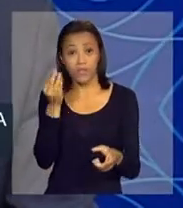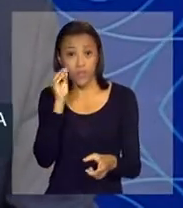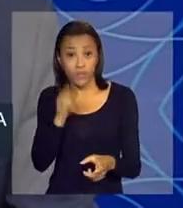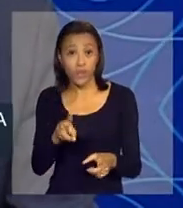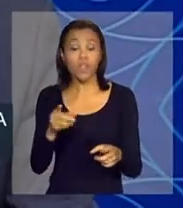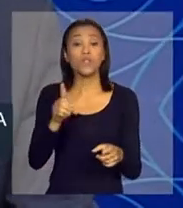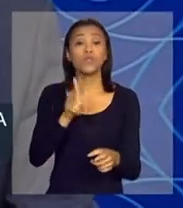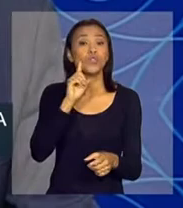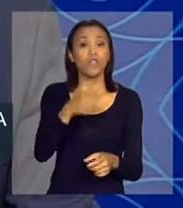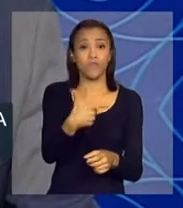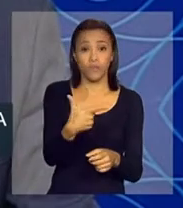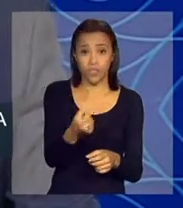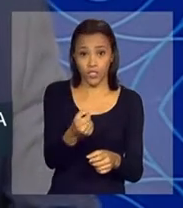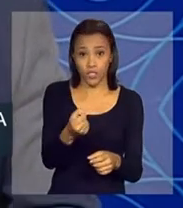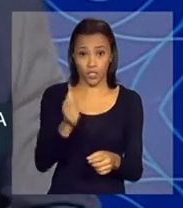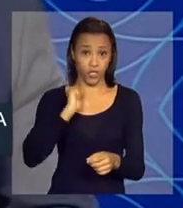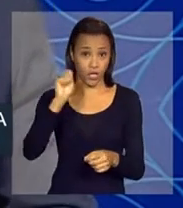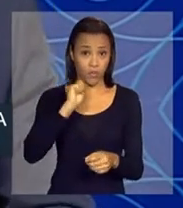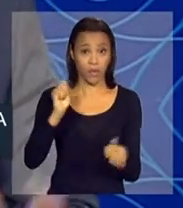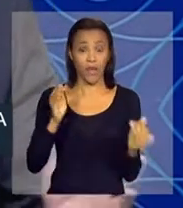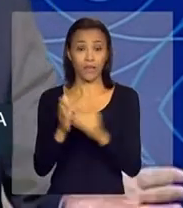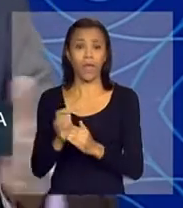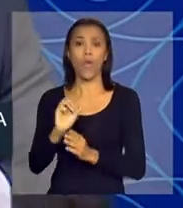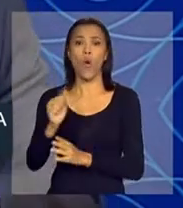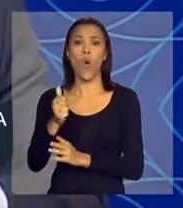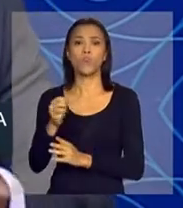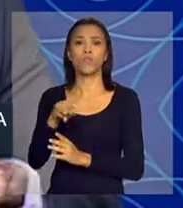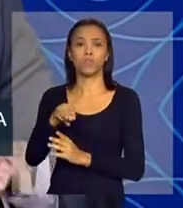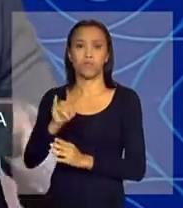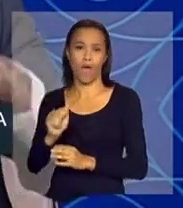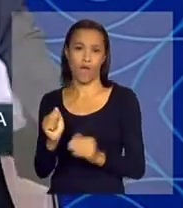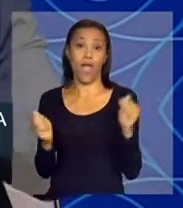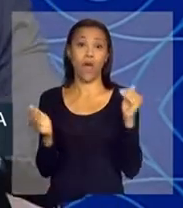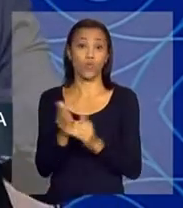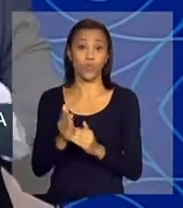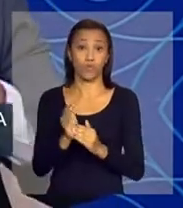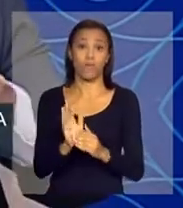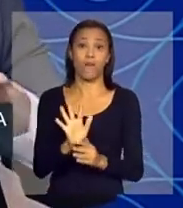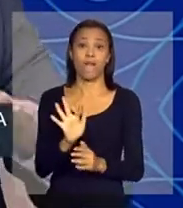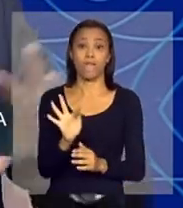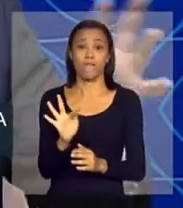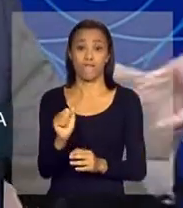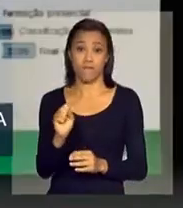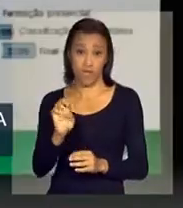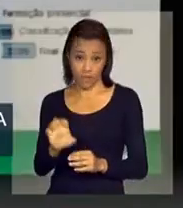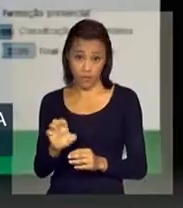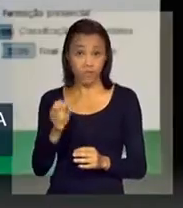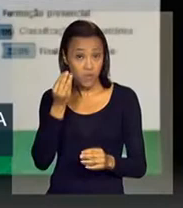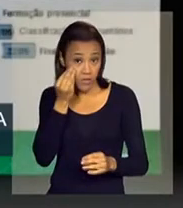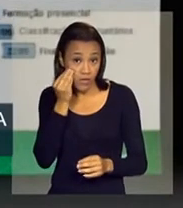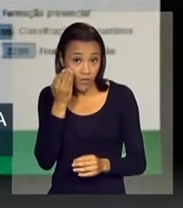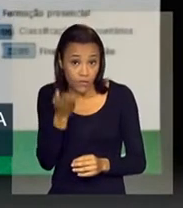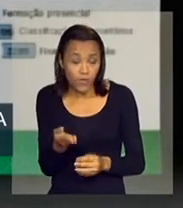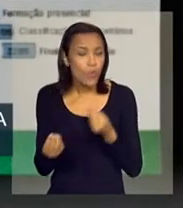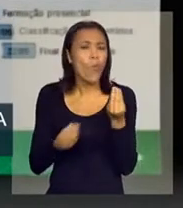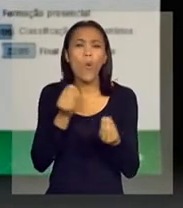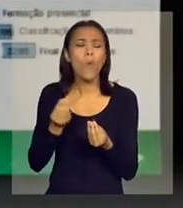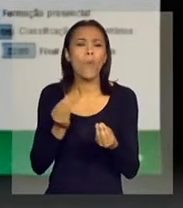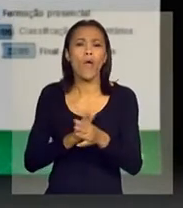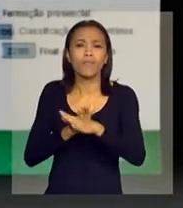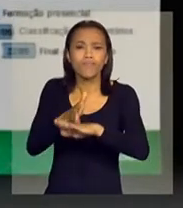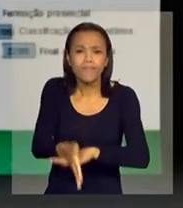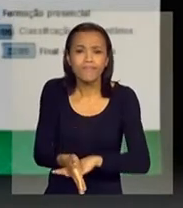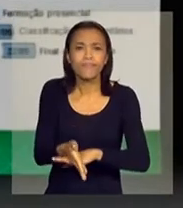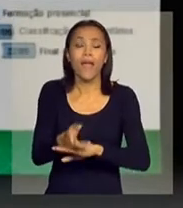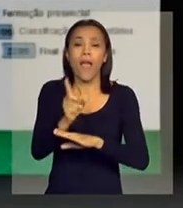entre 20 de abril e 11 de maio, é a última fase. Como vocês viram no vídeo, a forma de entrada é